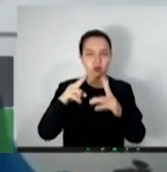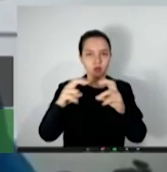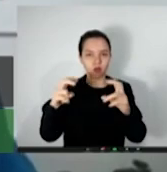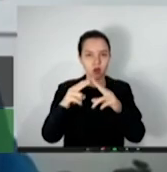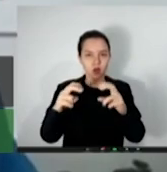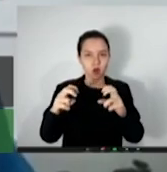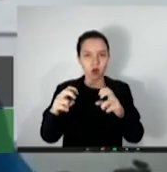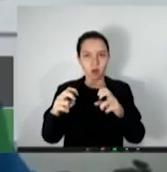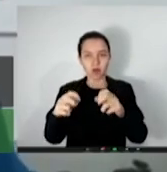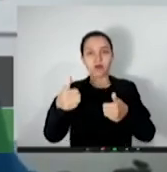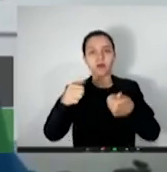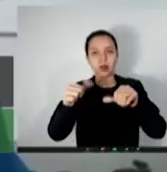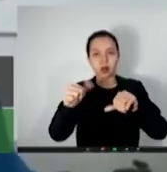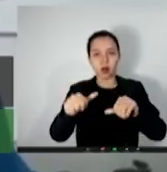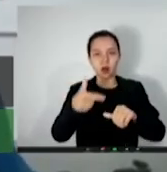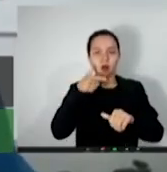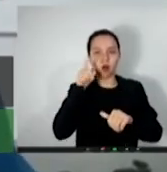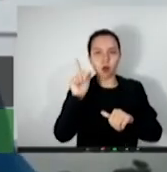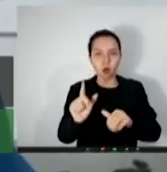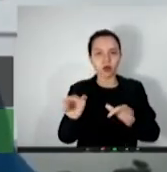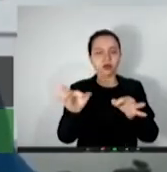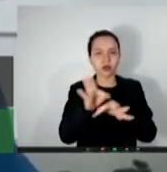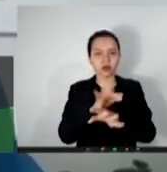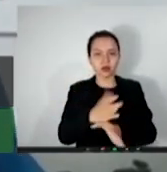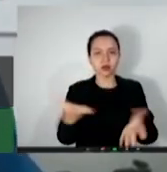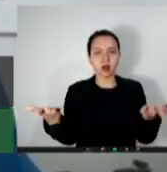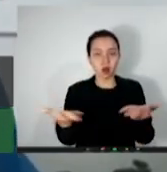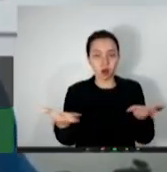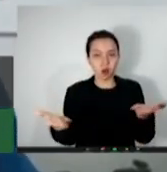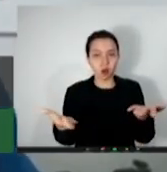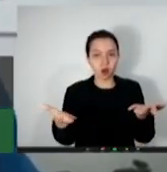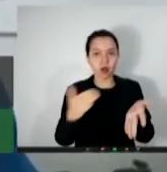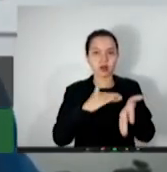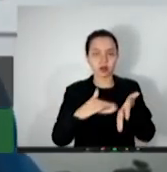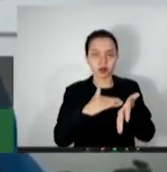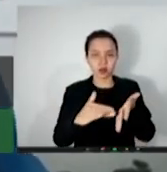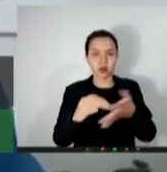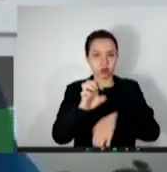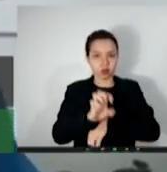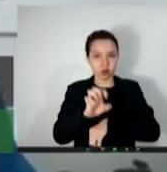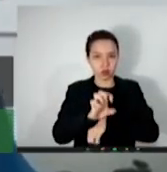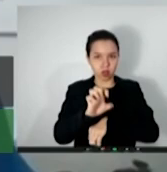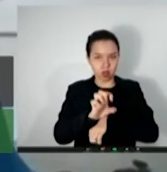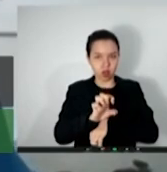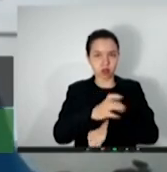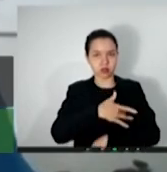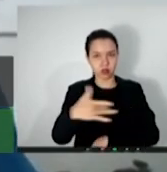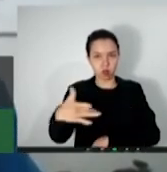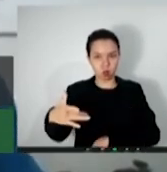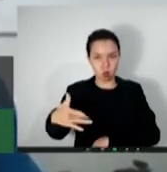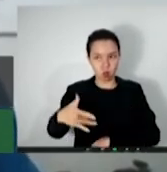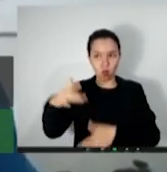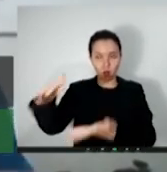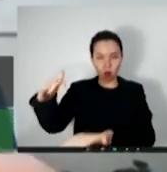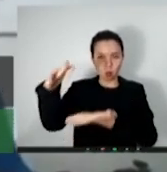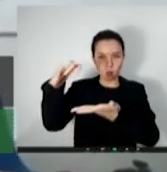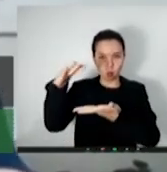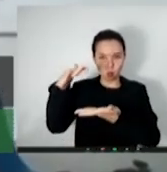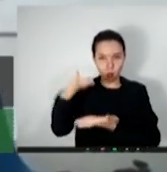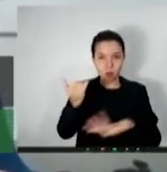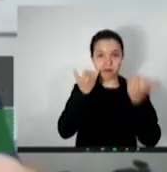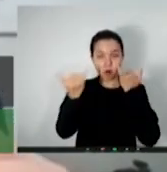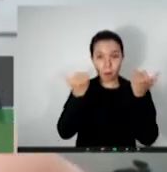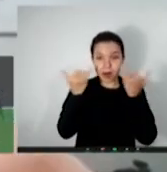finalizado. Agora a Secretaria do Estado da Saúde recebendo esse quantitativo vai